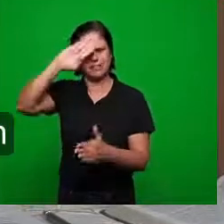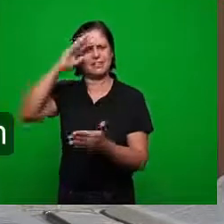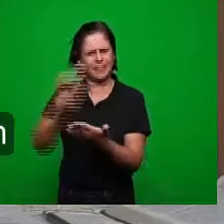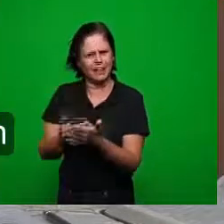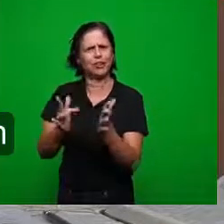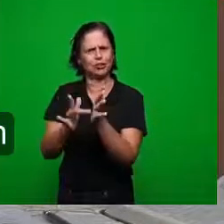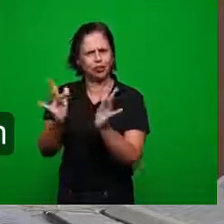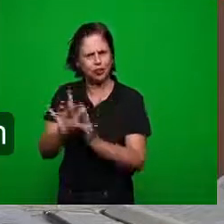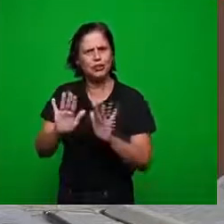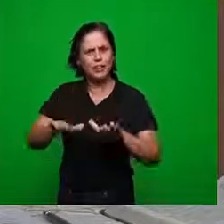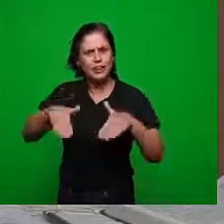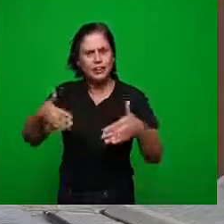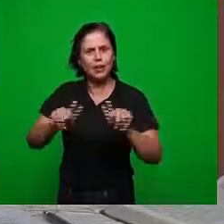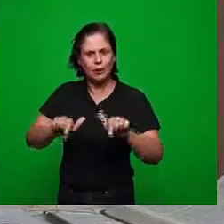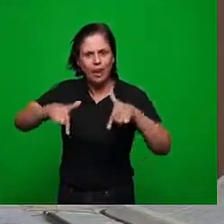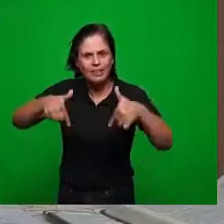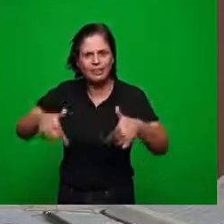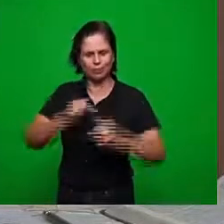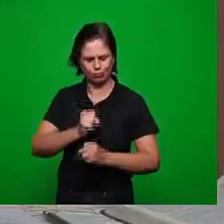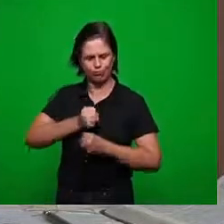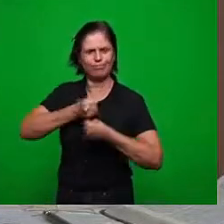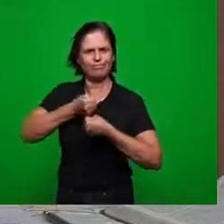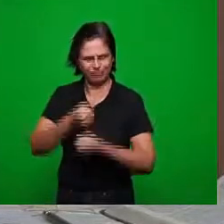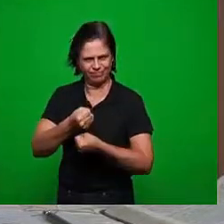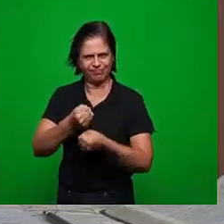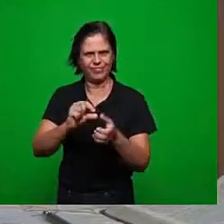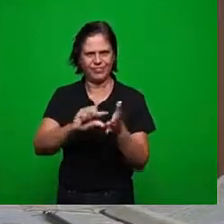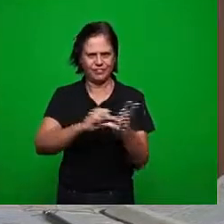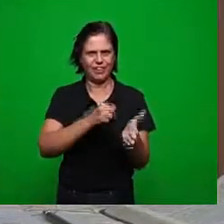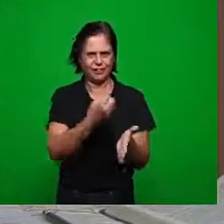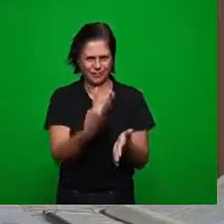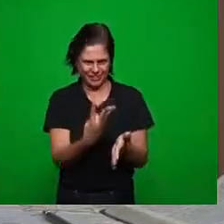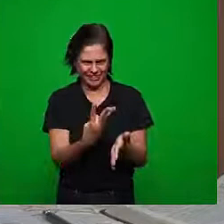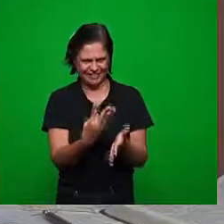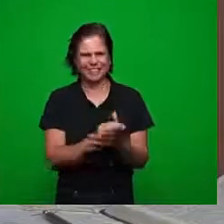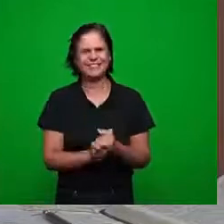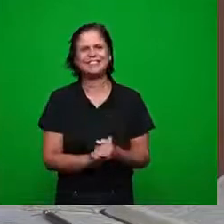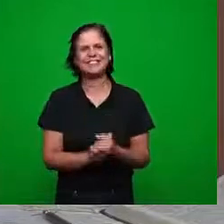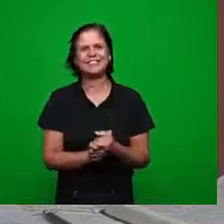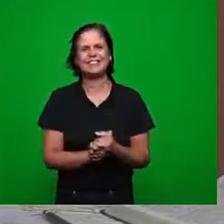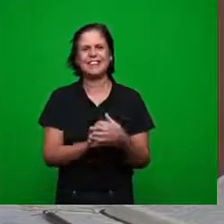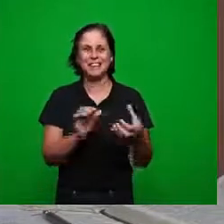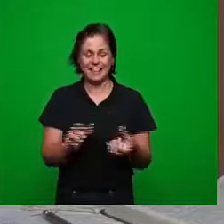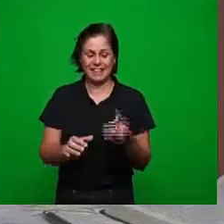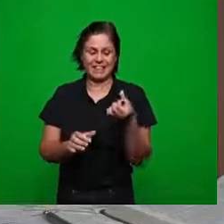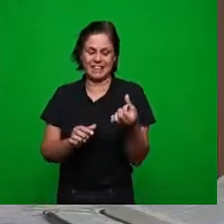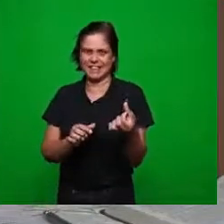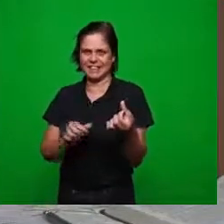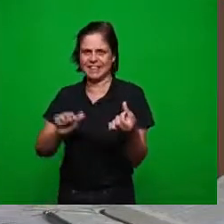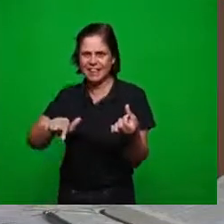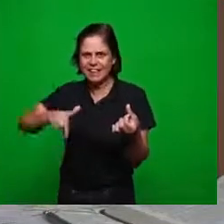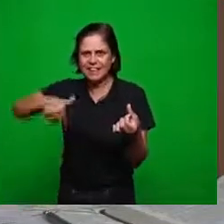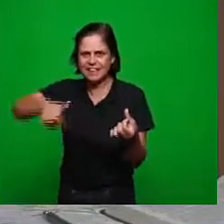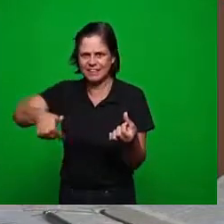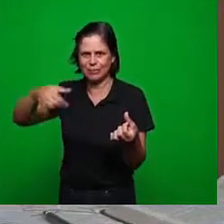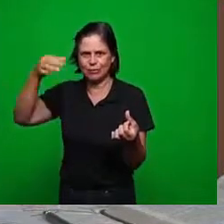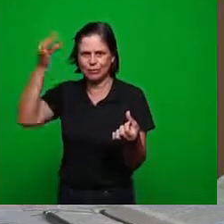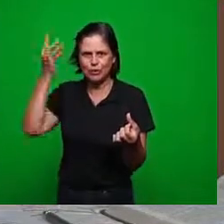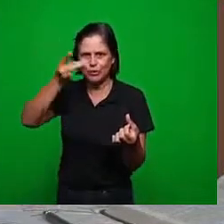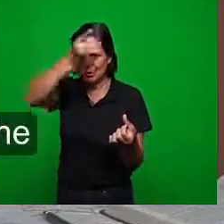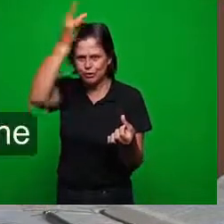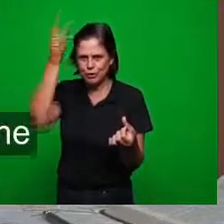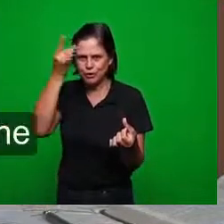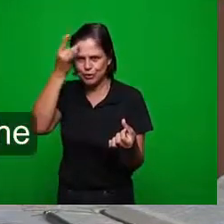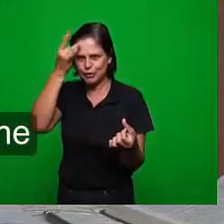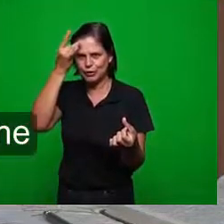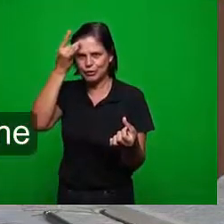do espírito de fortaleza na igreja de pérgamo no capítulo 2 verso 13 agora a próxima operação o espírito de revelação o